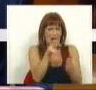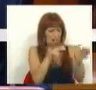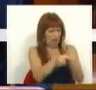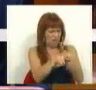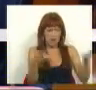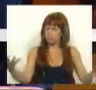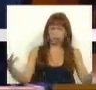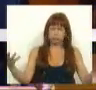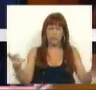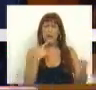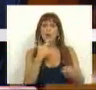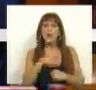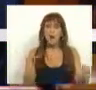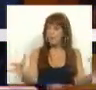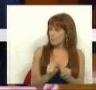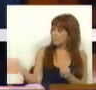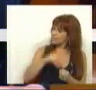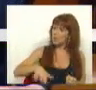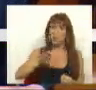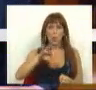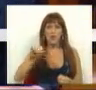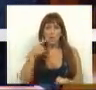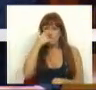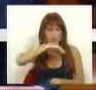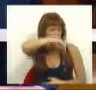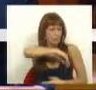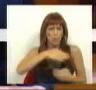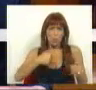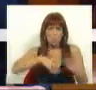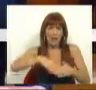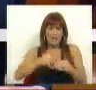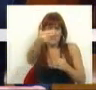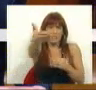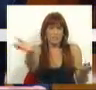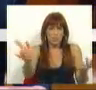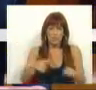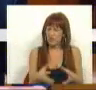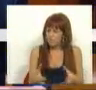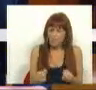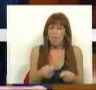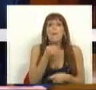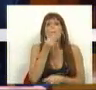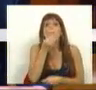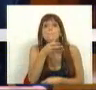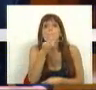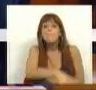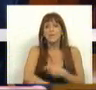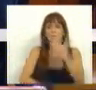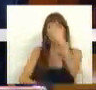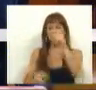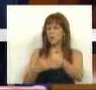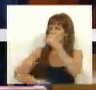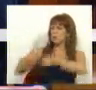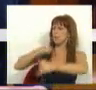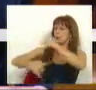e que não permitirá absorver mais de 80 bolseiros, isso não é poupar. Isso é desperdiçar e é